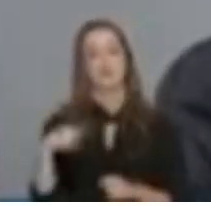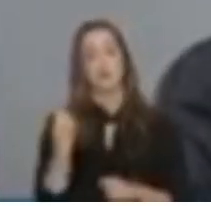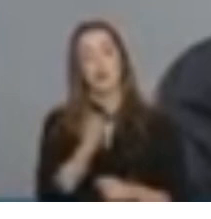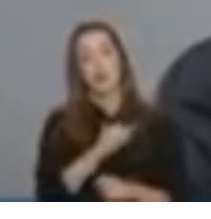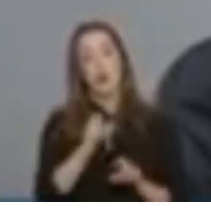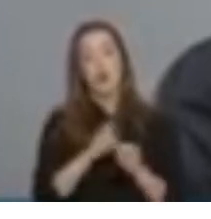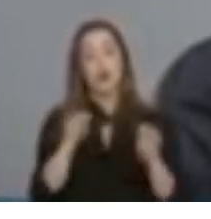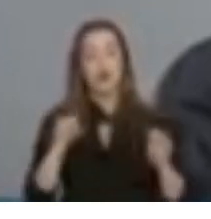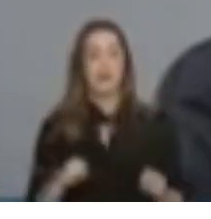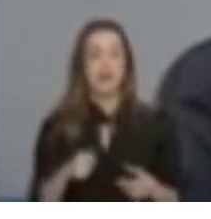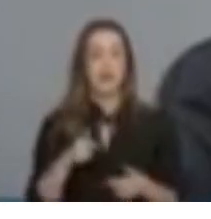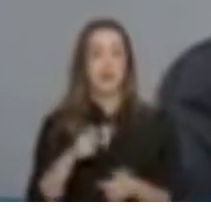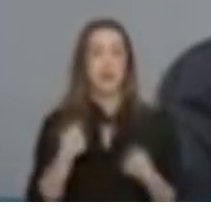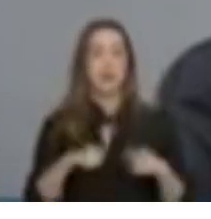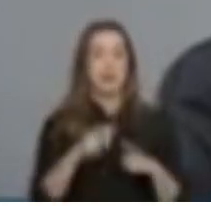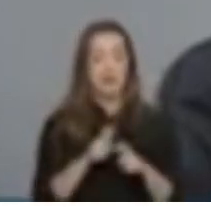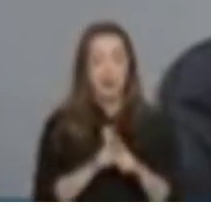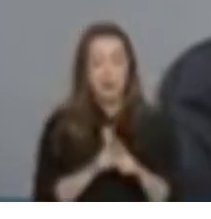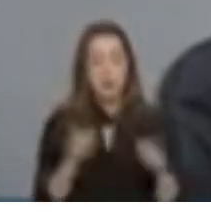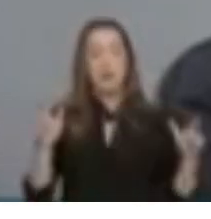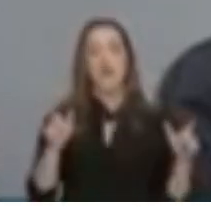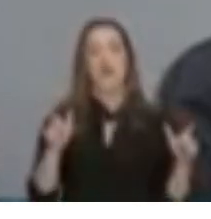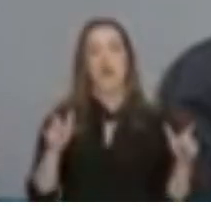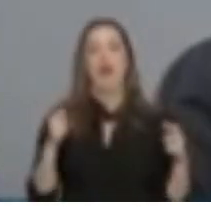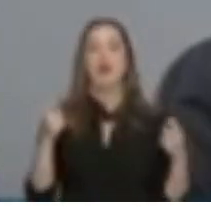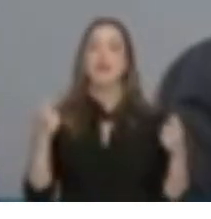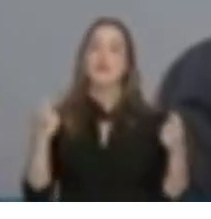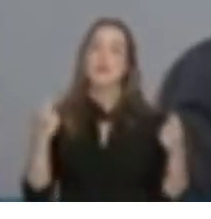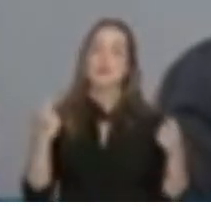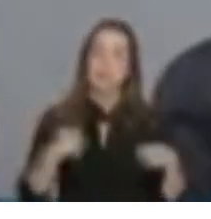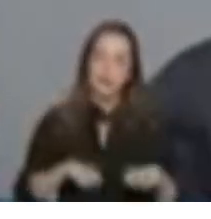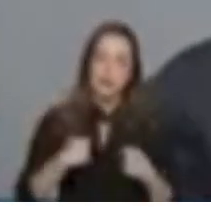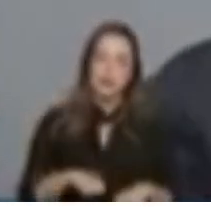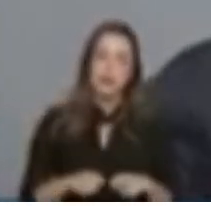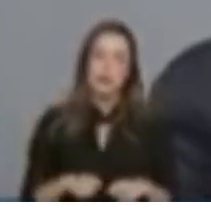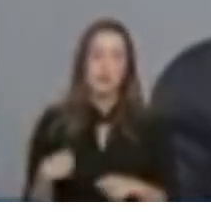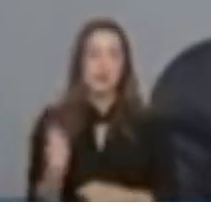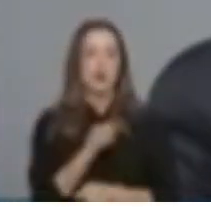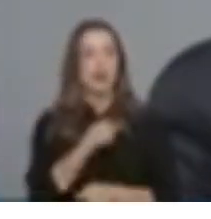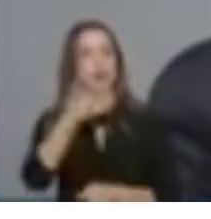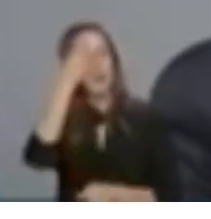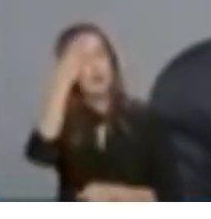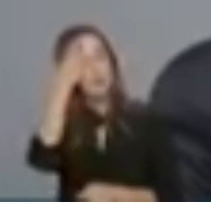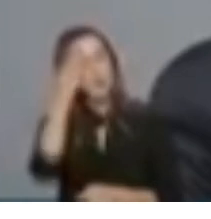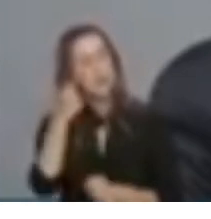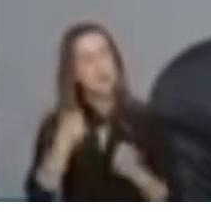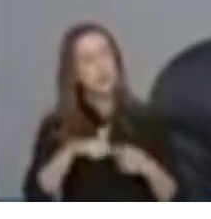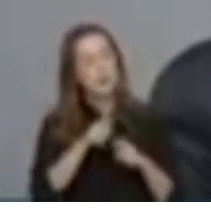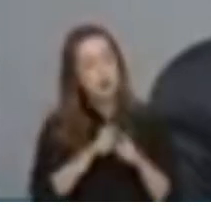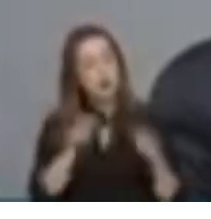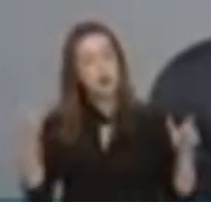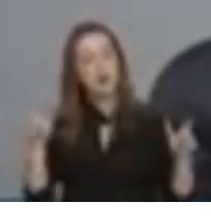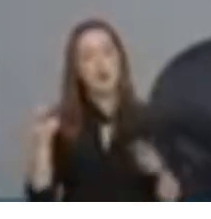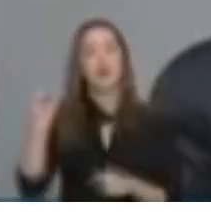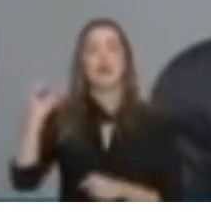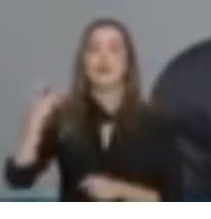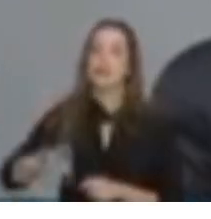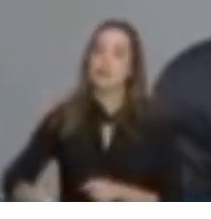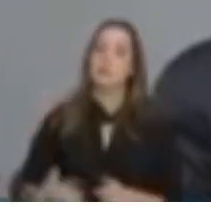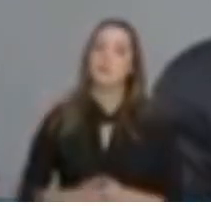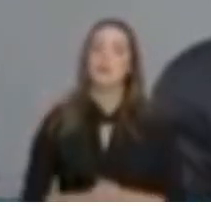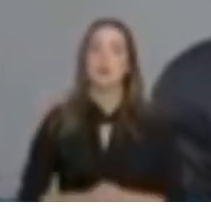sistema. Temos que expandir o nosso sistema? Sim. Sabíamos que teríamos que expandir? Sim.